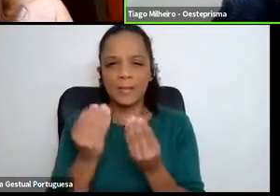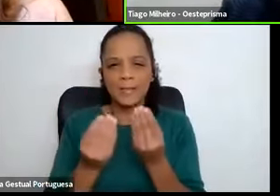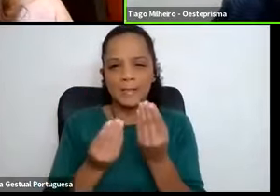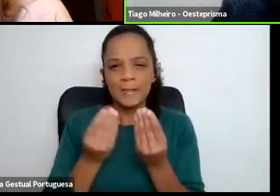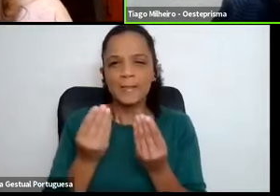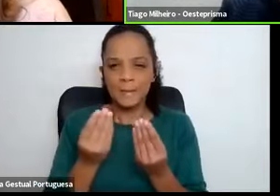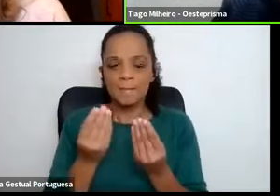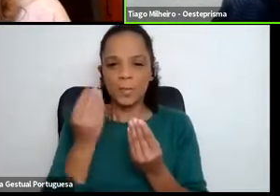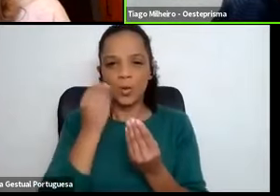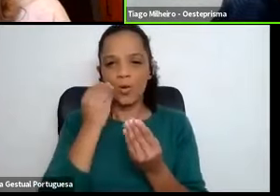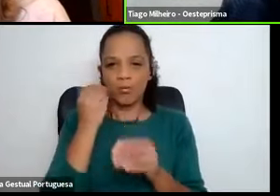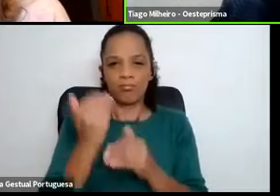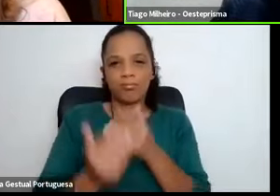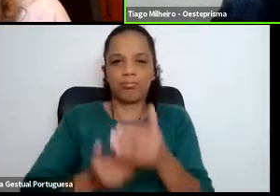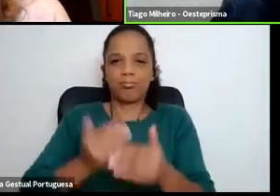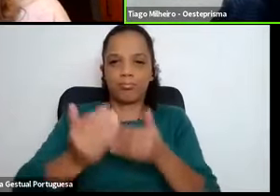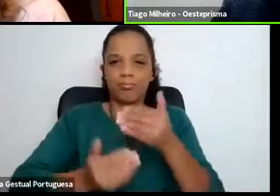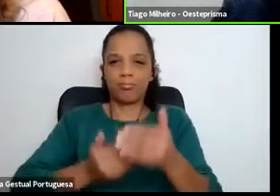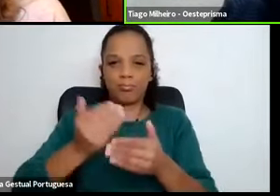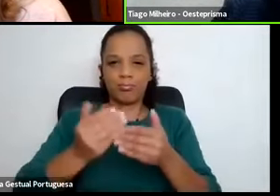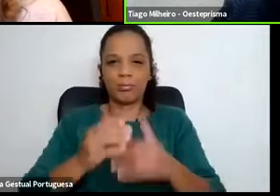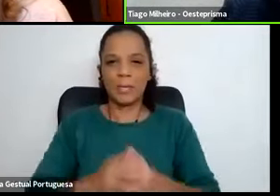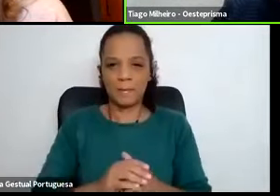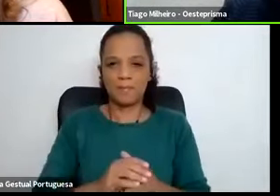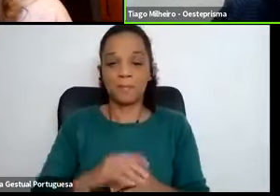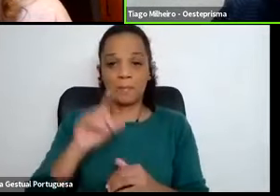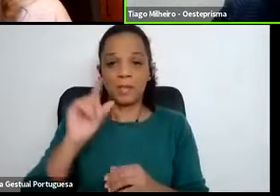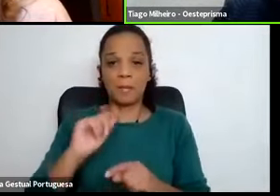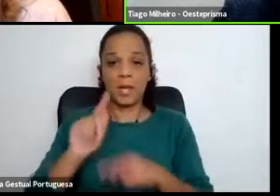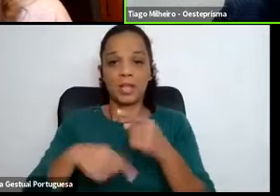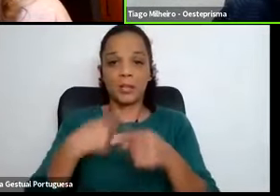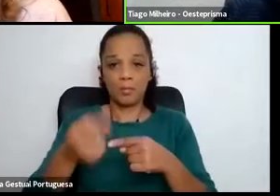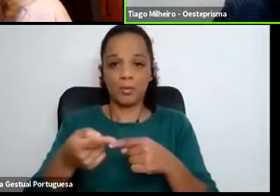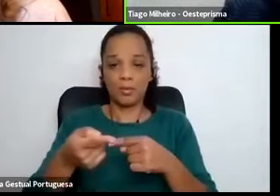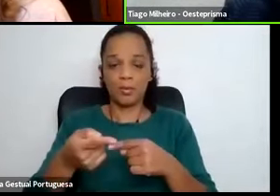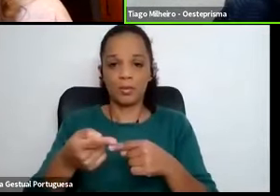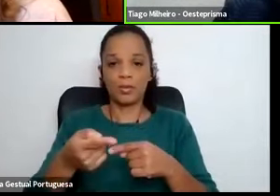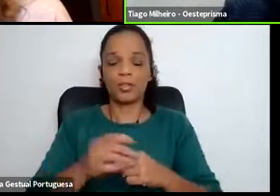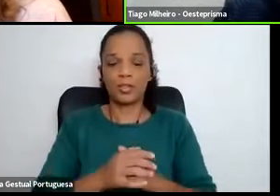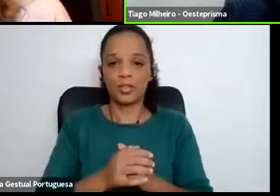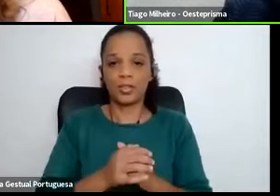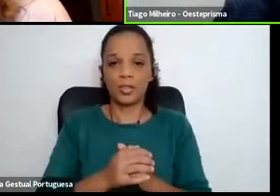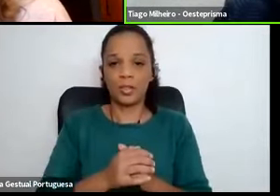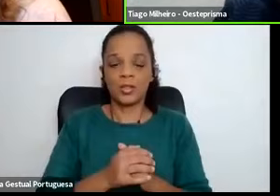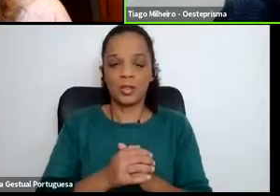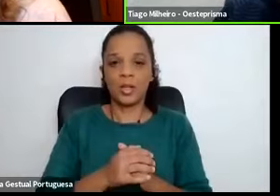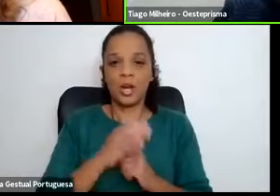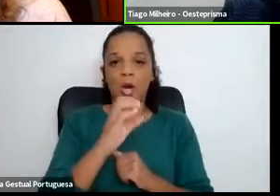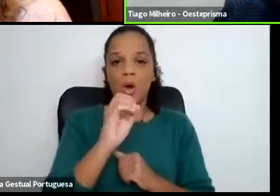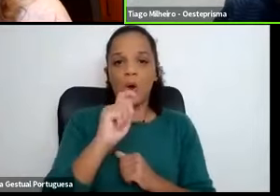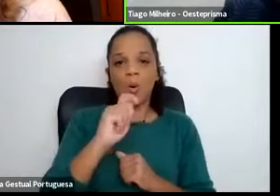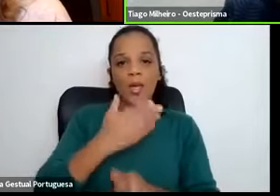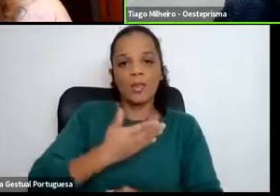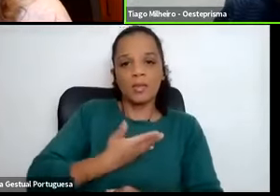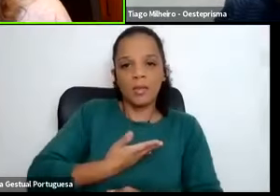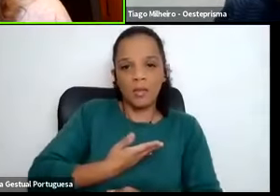fluir. E depois, também, houve sempre também, da parte da OED, uma disponibilidade, depois do candidato que